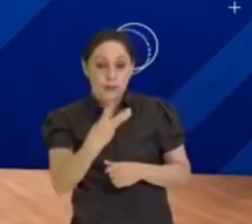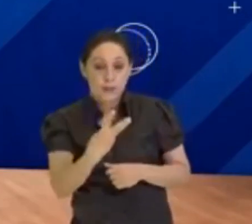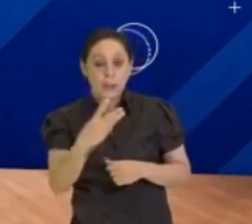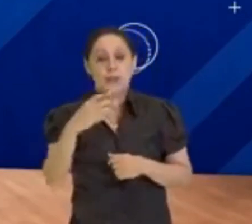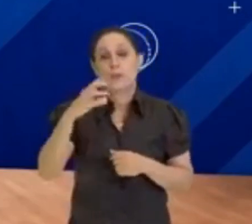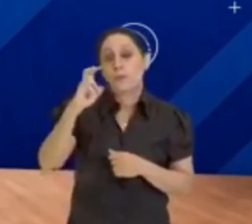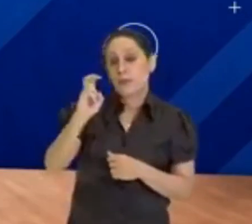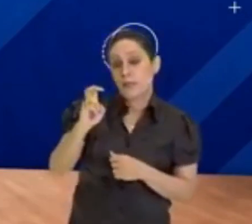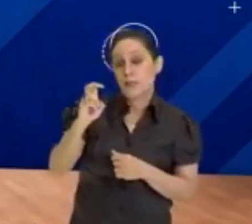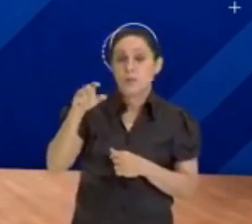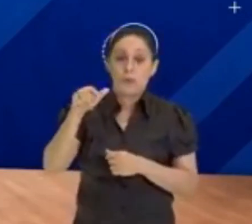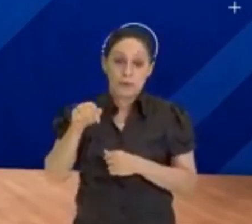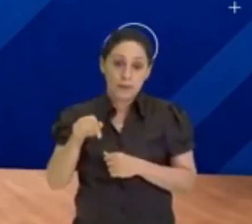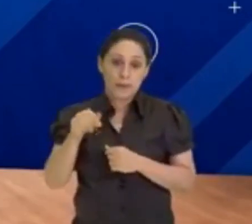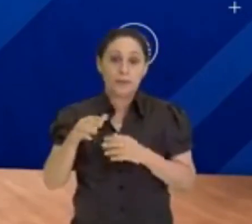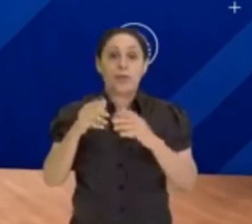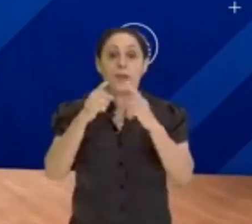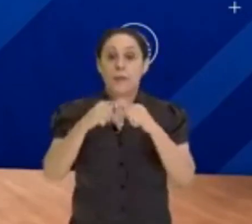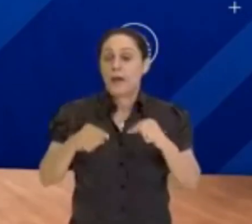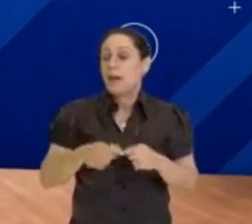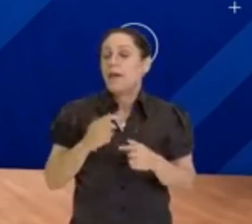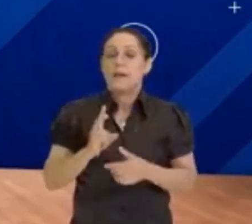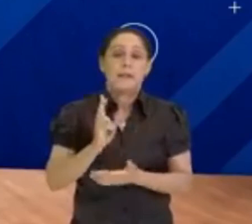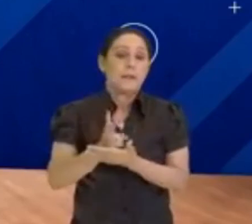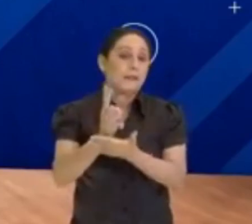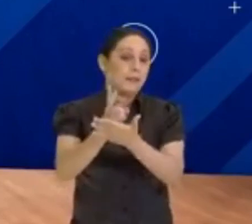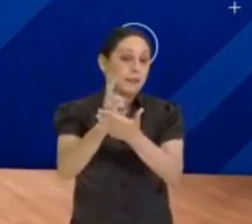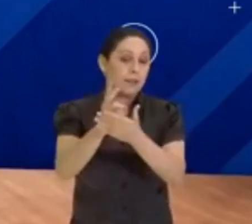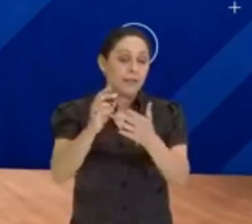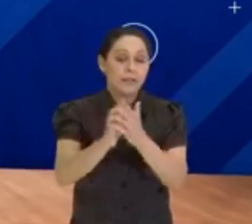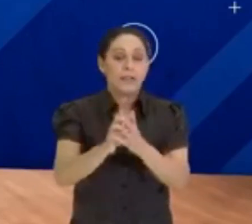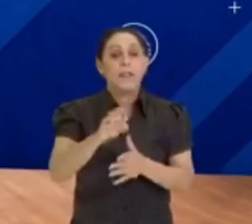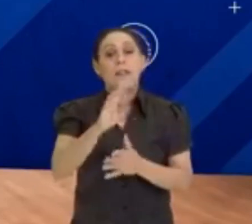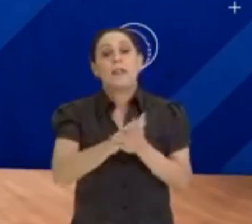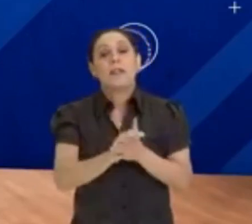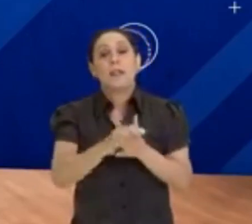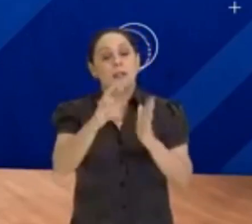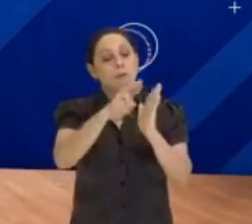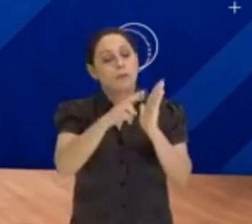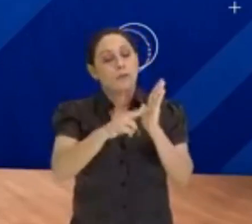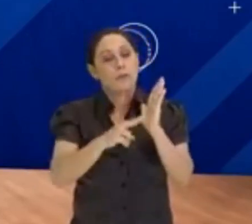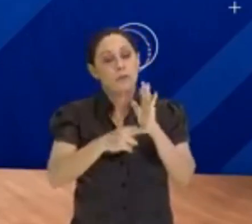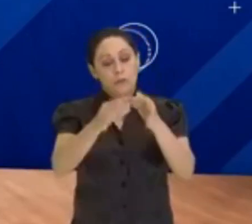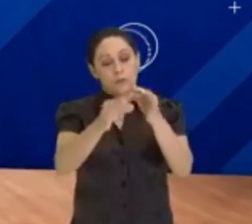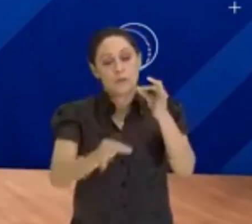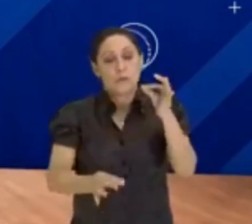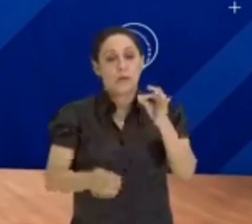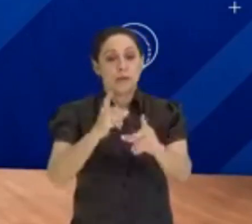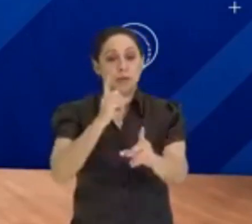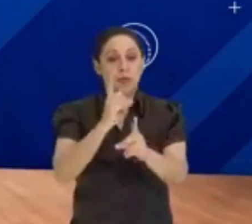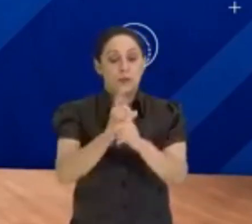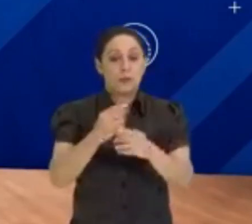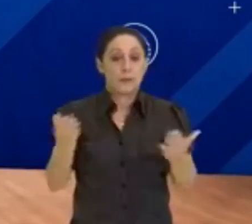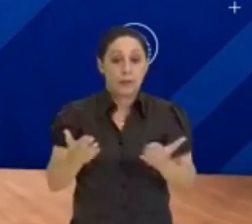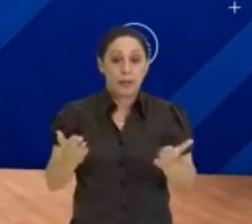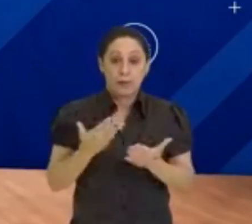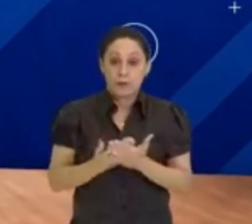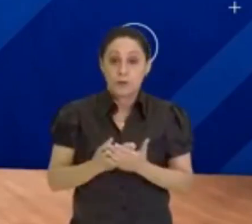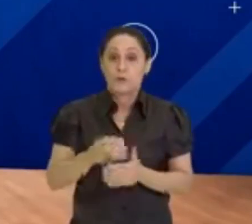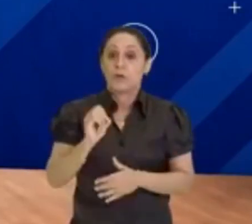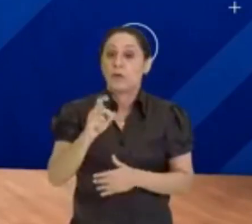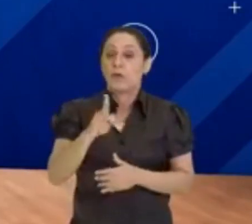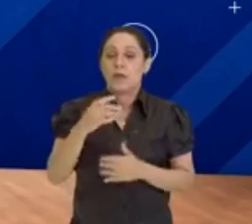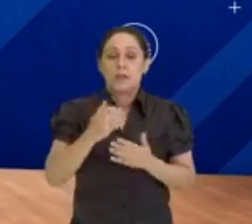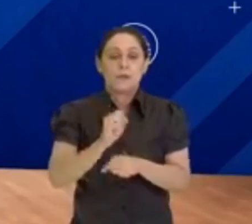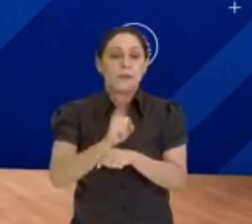ou é por 5, ou é por 7, mas sempre vai estar dentro daquela lista lá dos números primos que nós encontramos na aula de hoje. Ok? Espero que vocês tenham